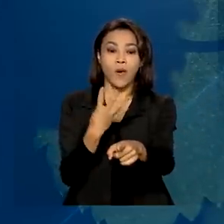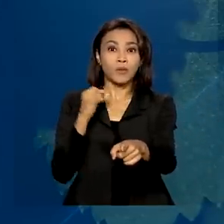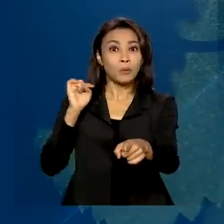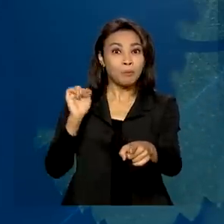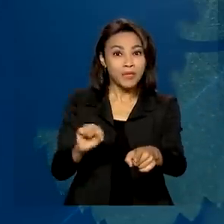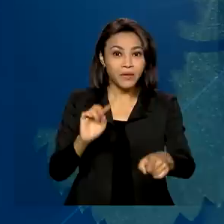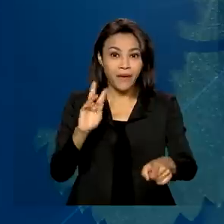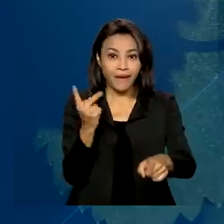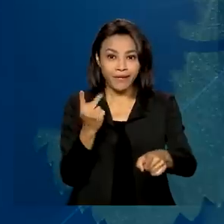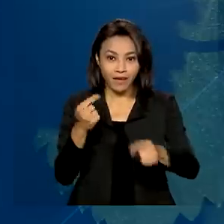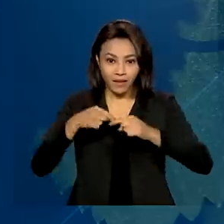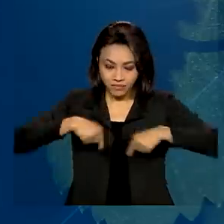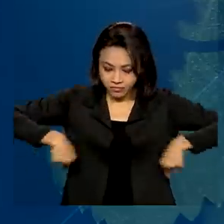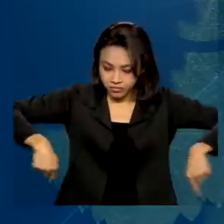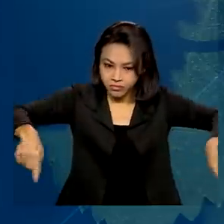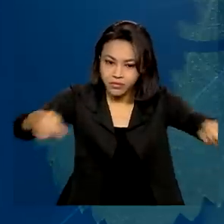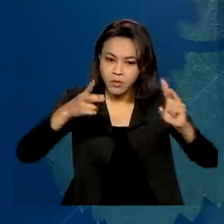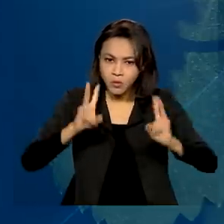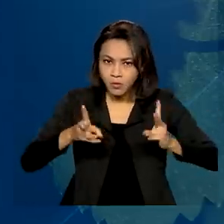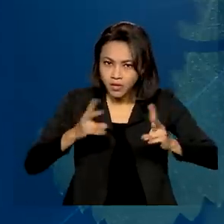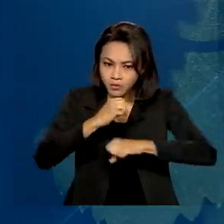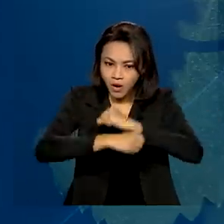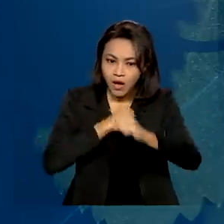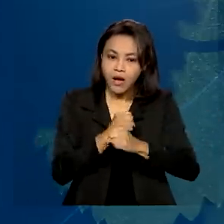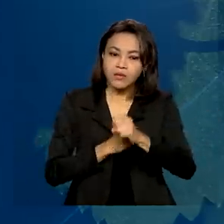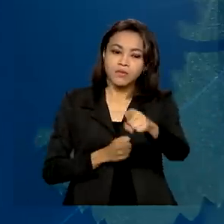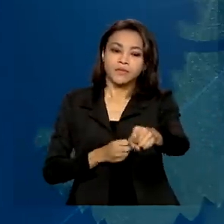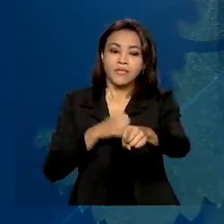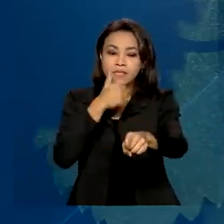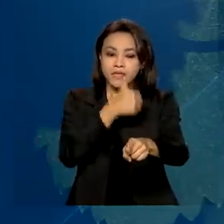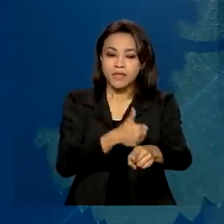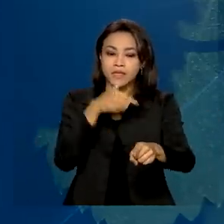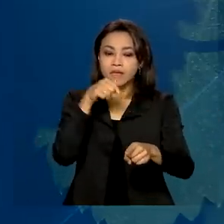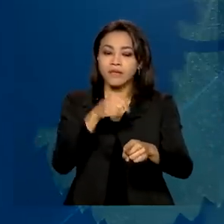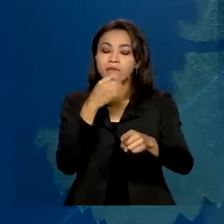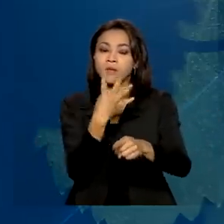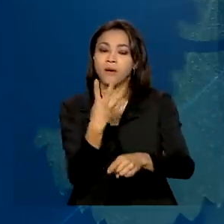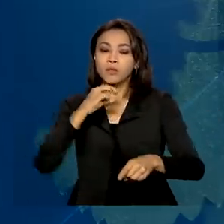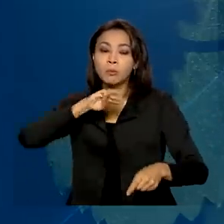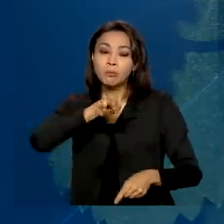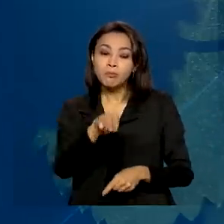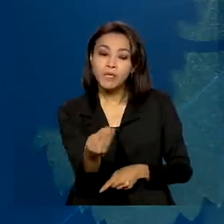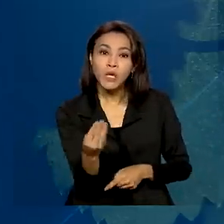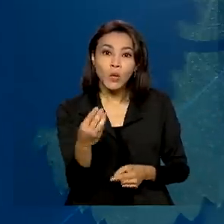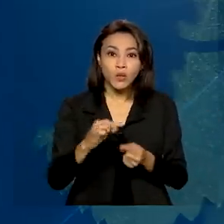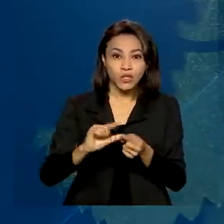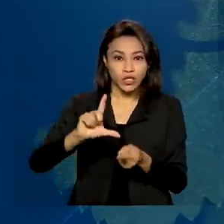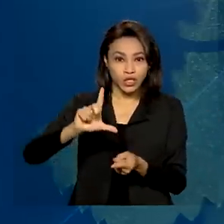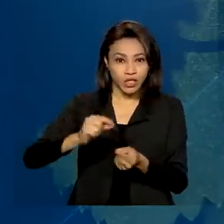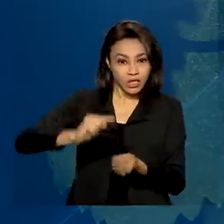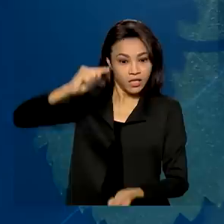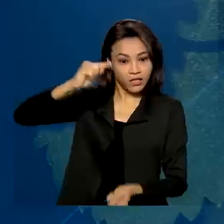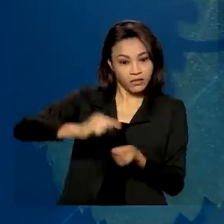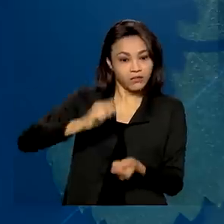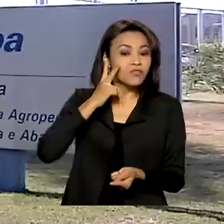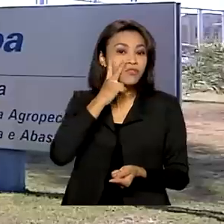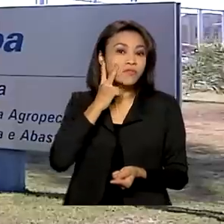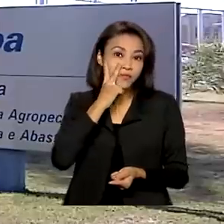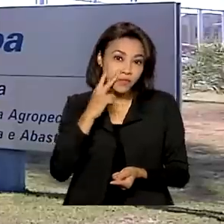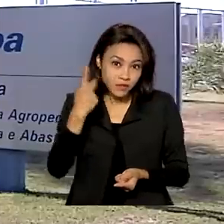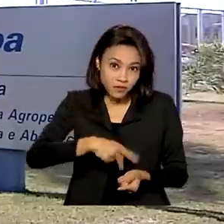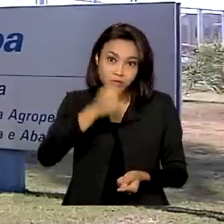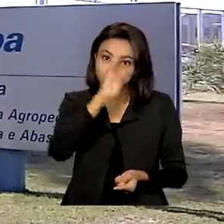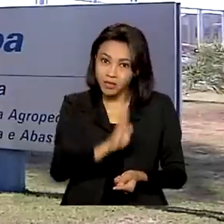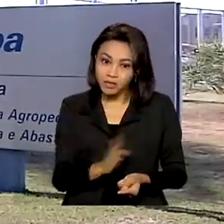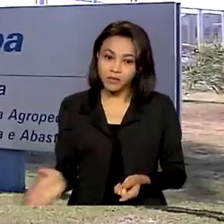hectares. No mesmo ano, foram consumidos 174 milhões de litros de vinho fino no país. A